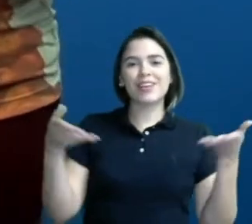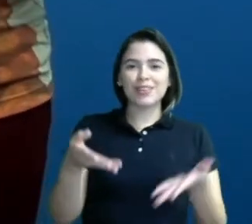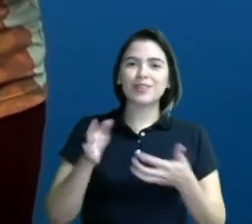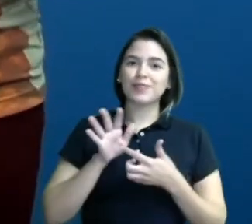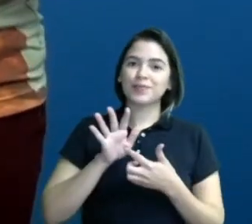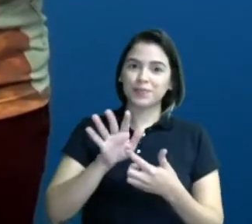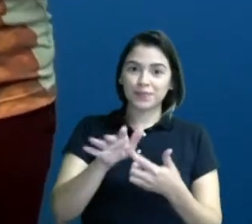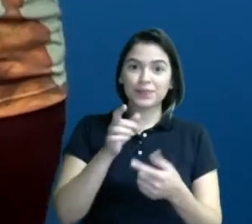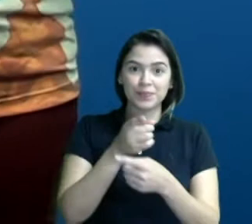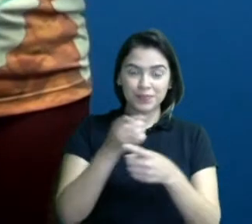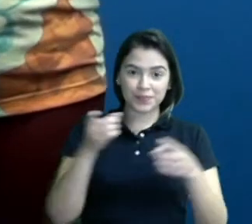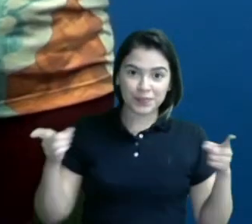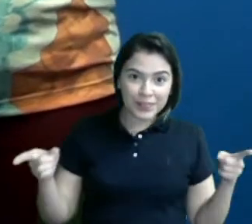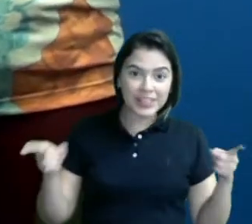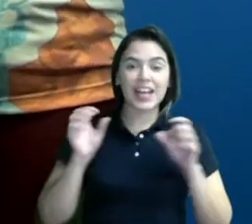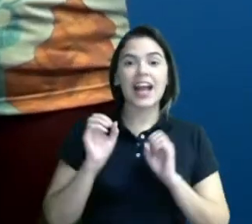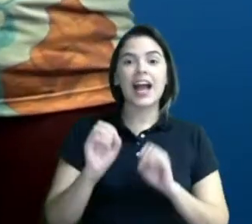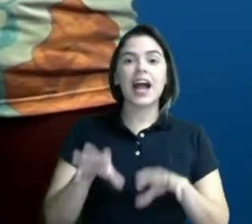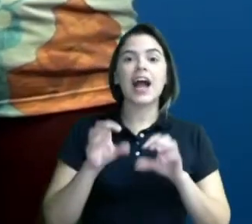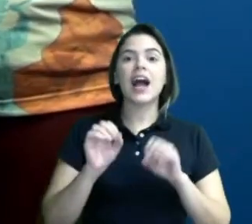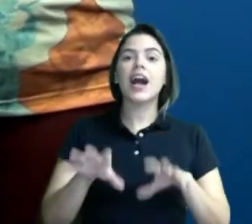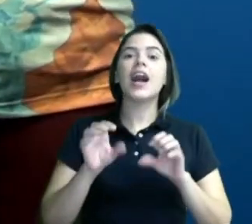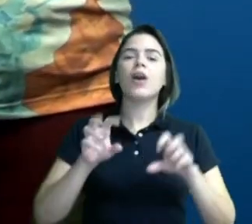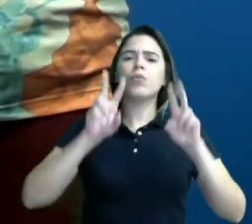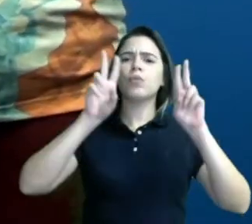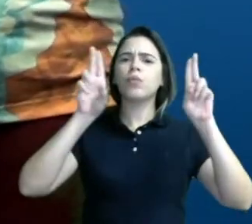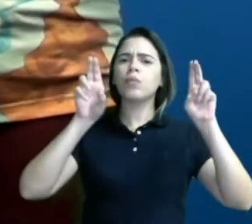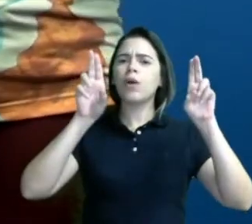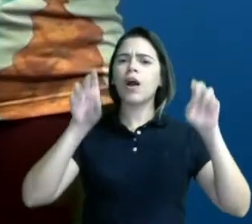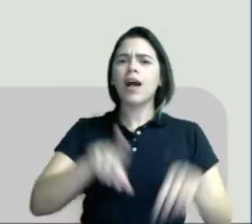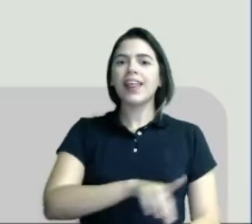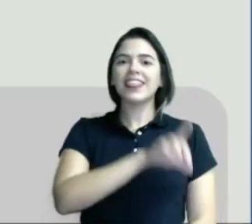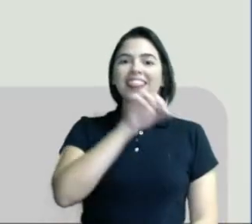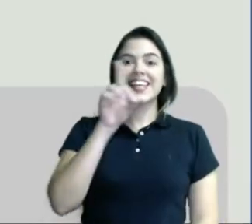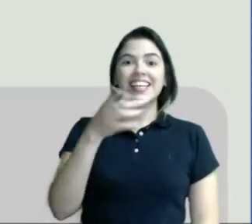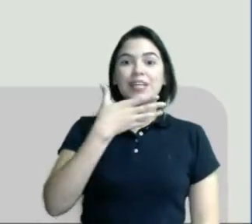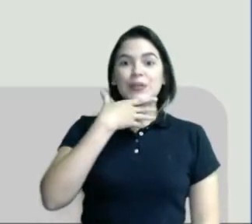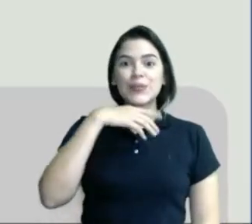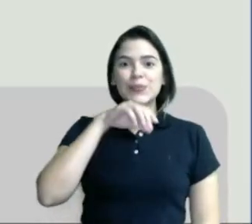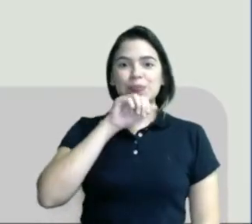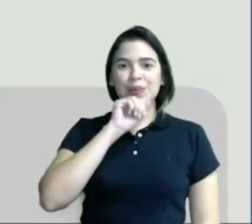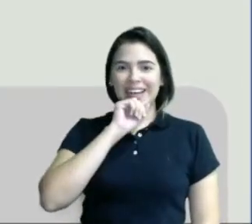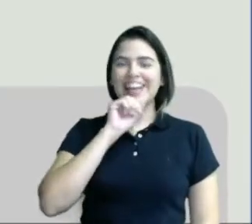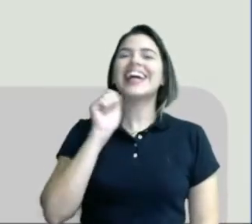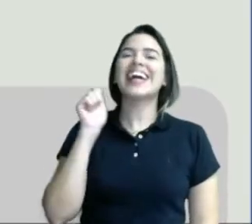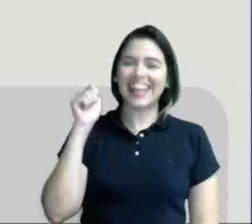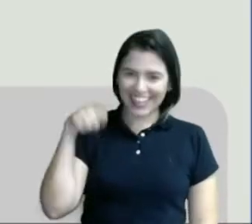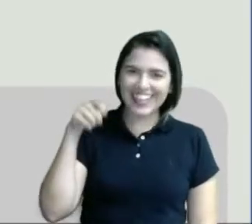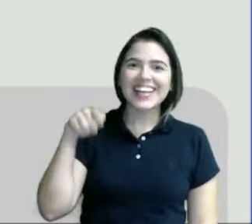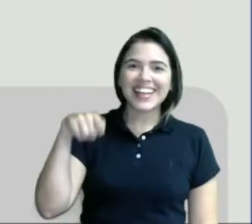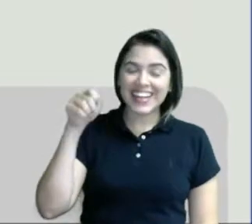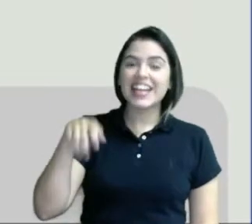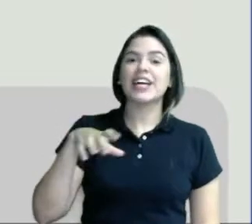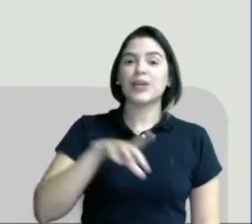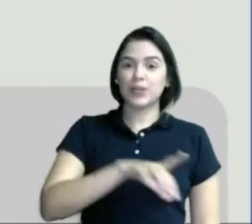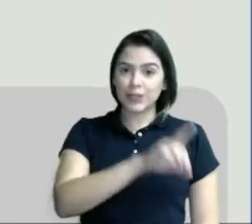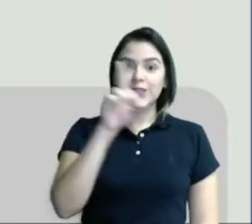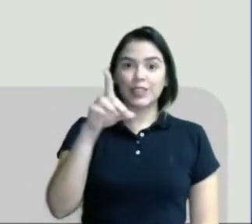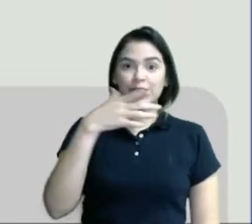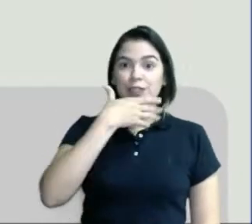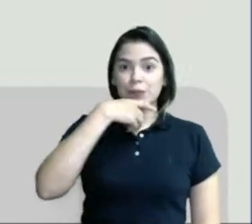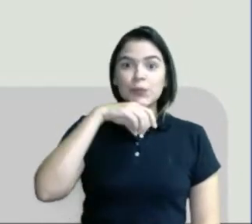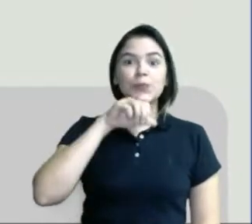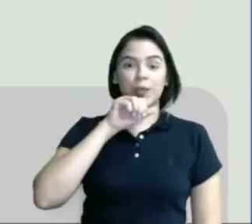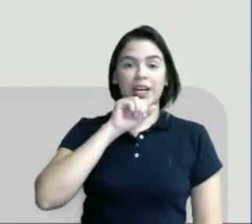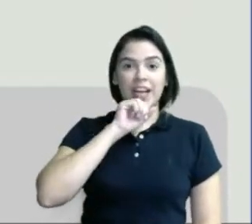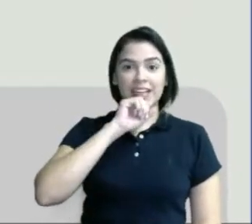vocês a aula sobre o dia dos pais. Isso mesmo, sobre o dia dos pais.